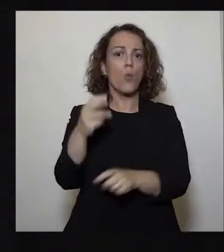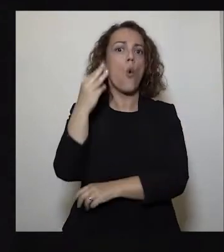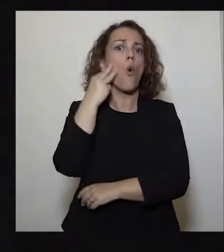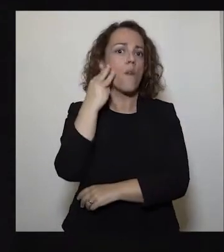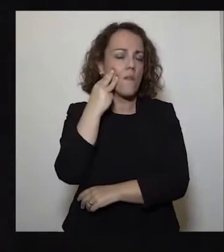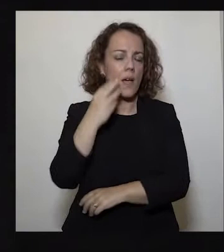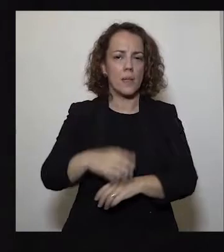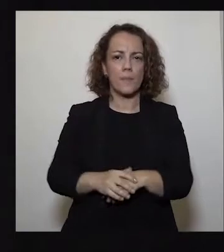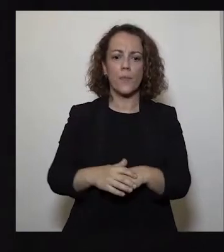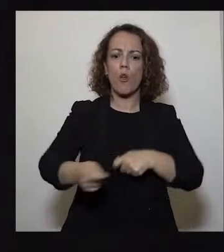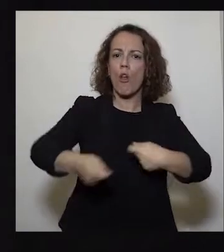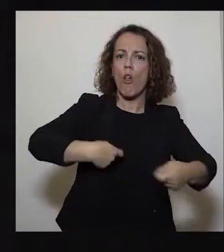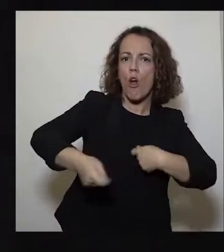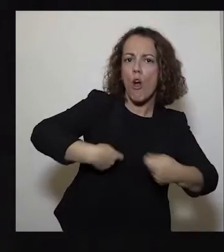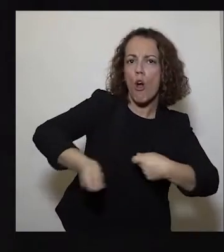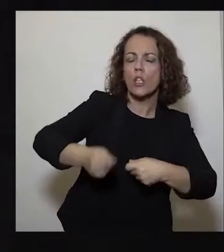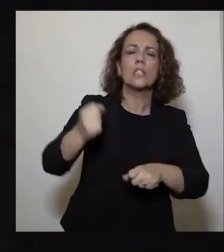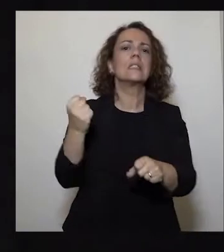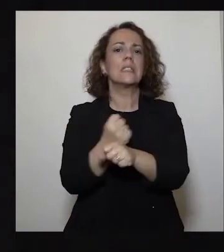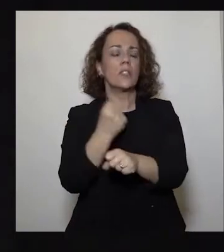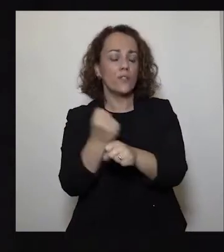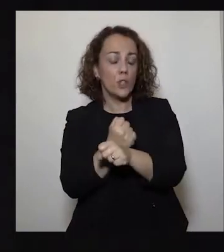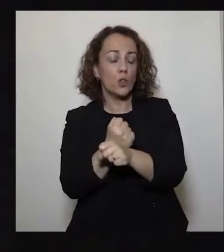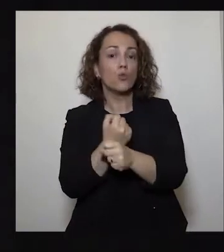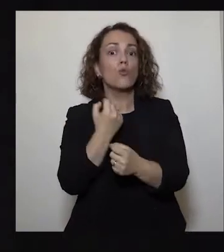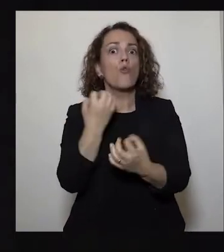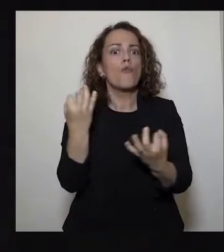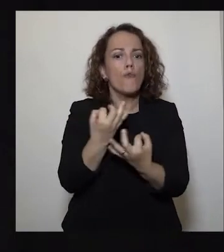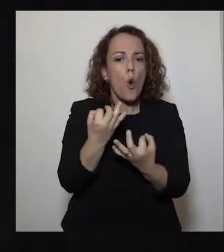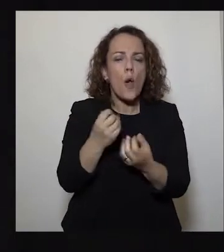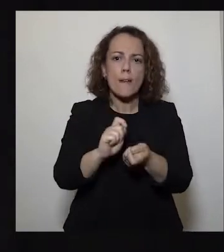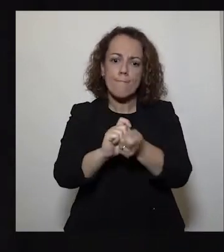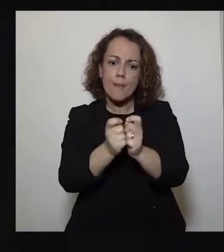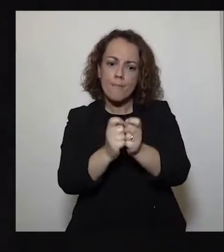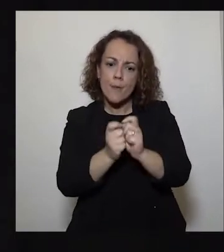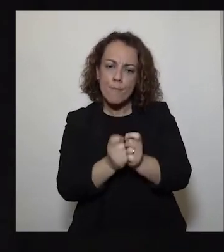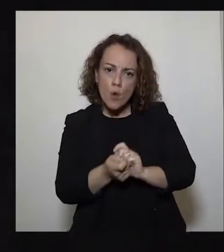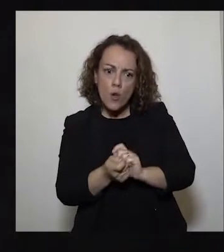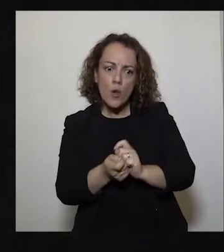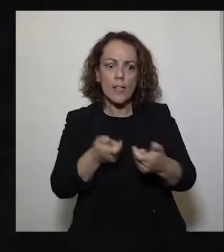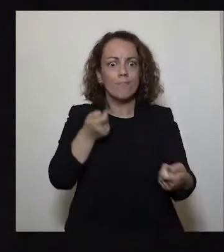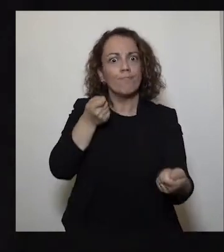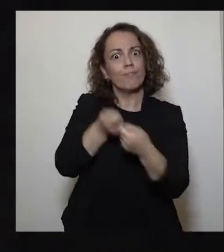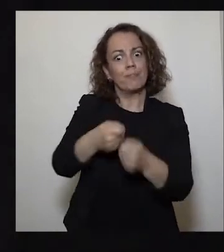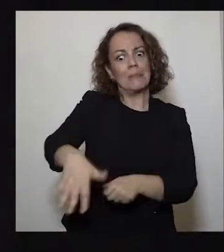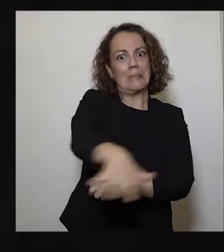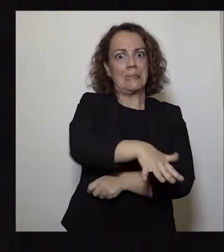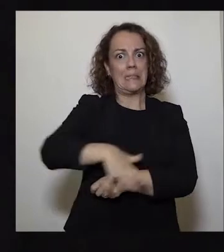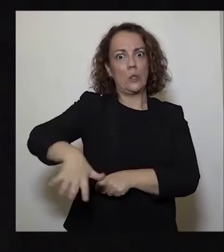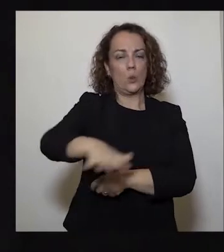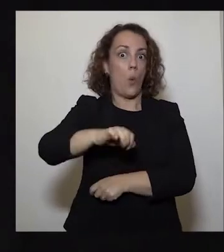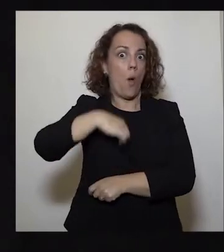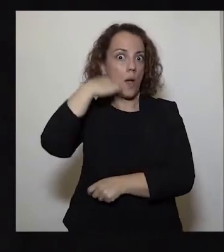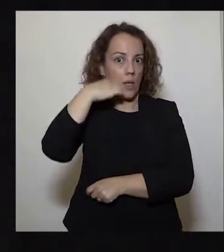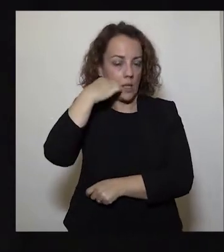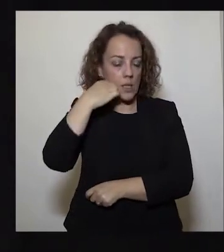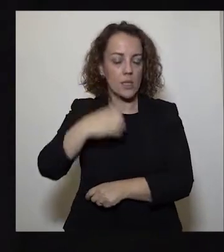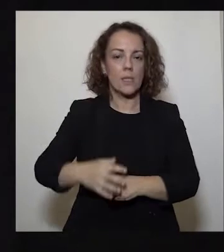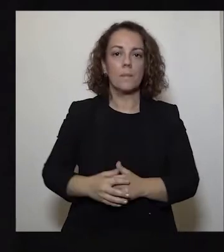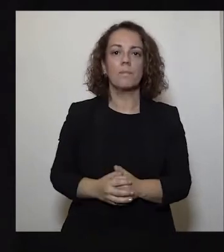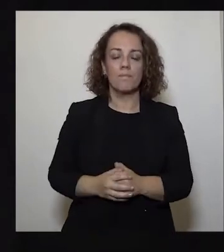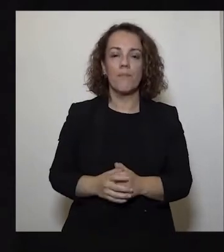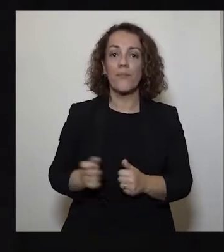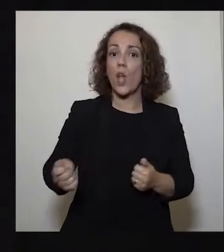Comércio e serviços que puderam, reajustaram-se e reagiram à crise. Era uma